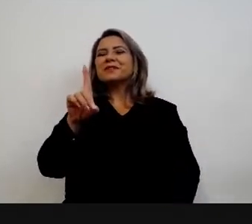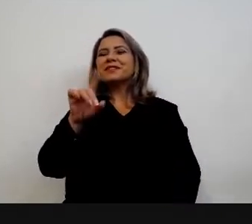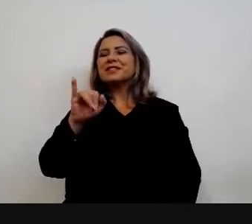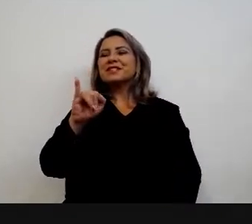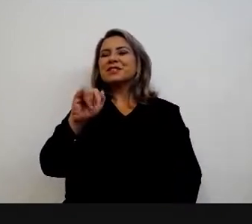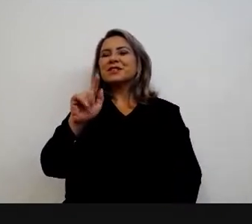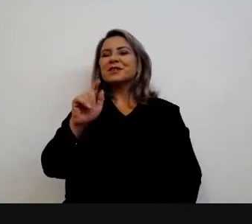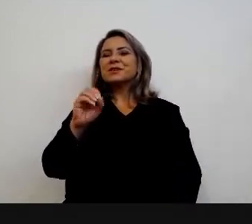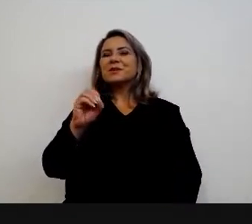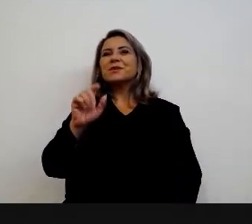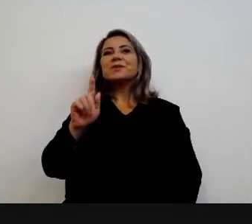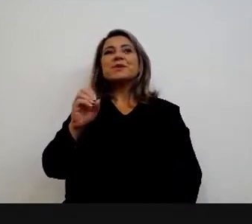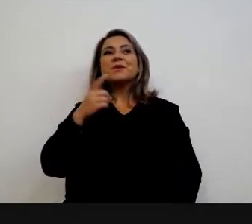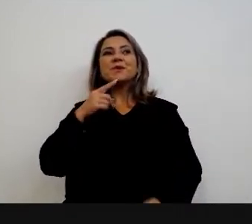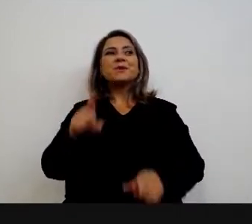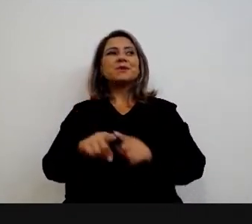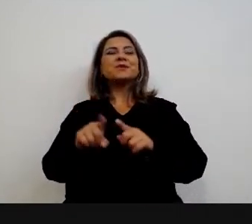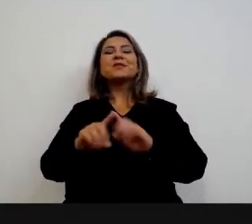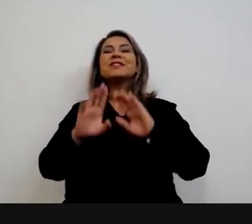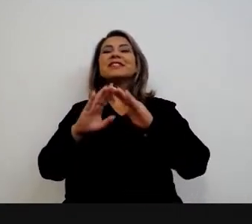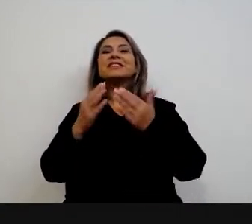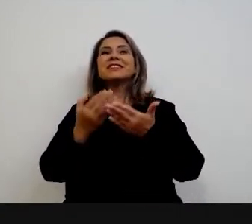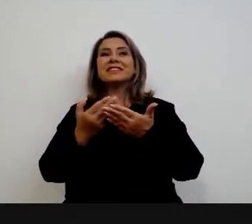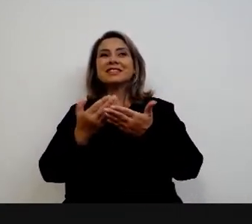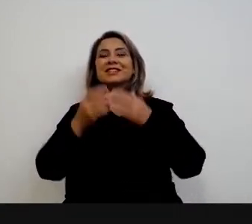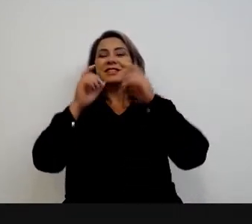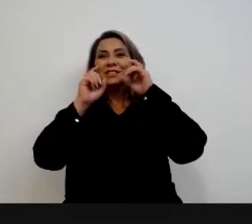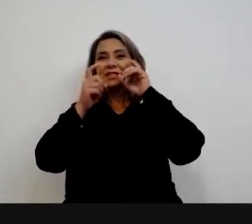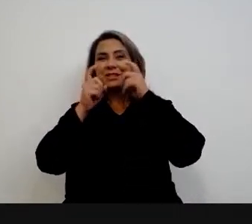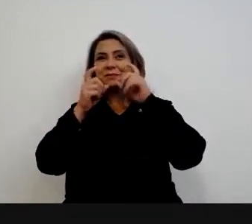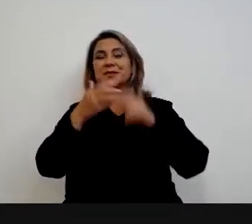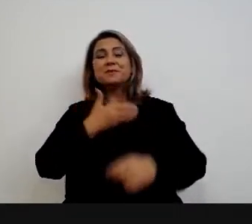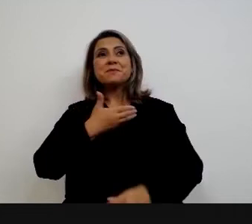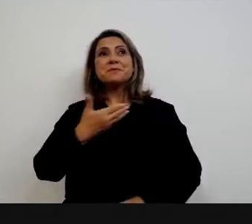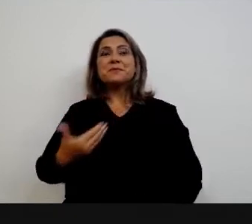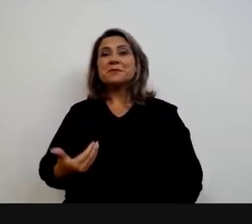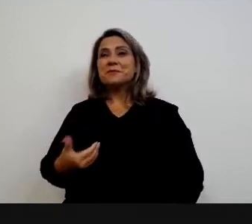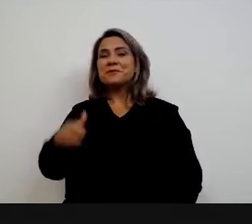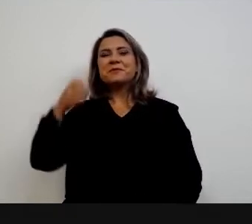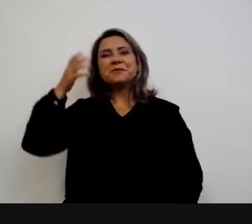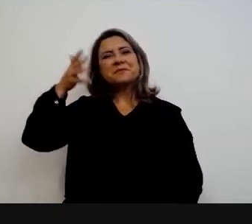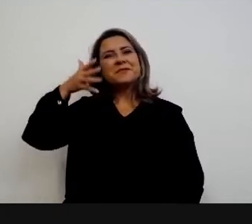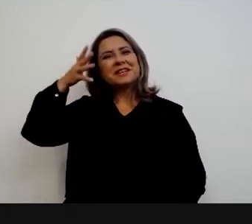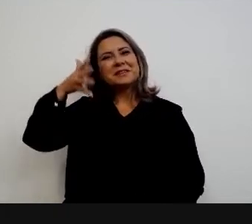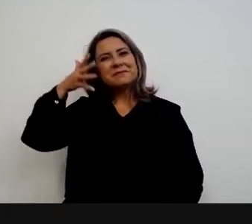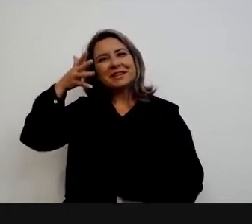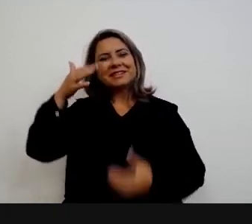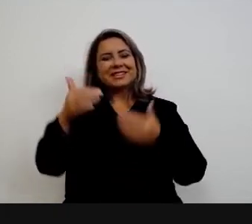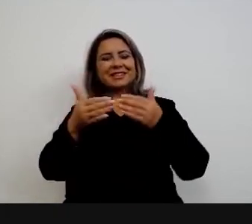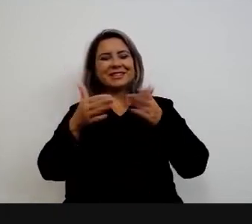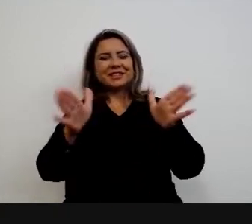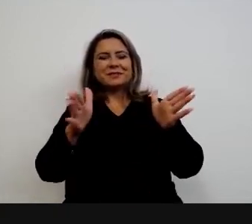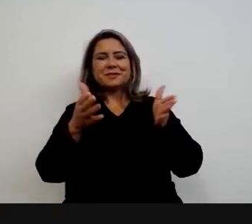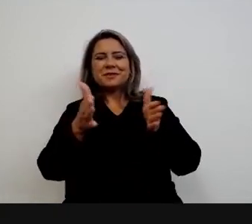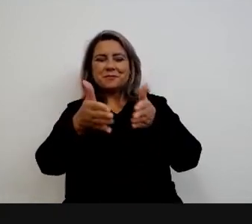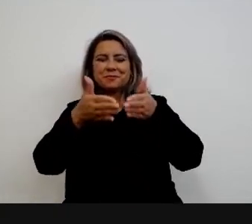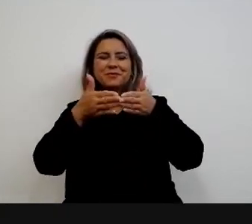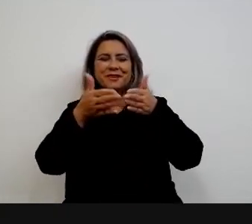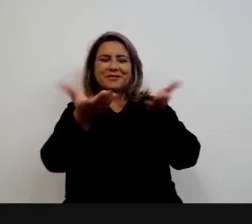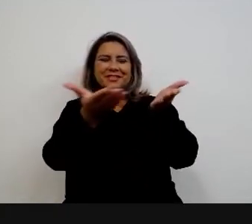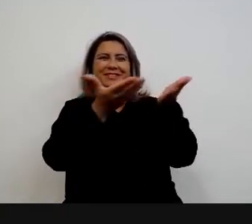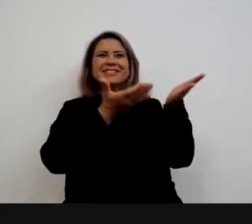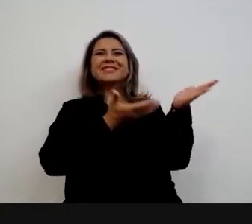Ramos Costa, presidente da Escola Nacional de Administração Pública, para a palestra de abertura deste evento. Por favor, Diogo.